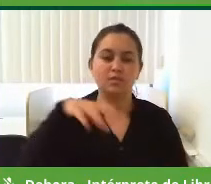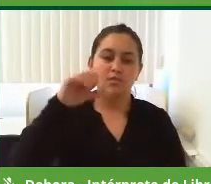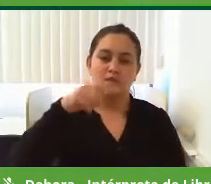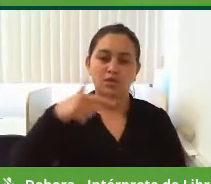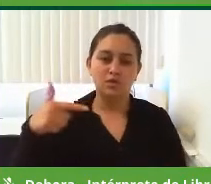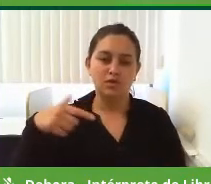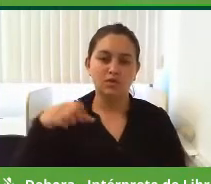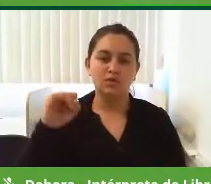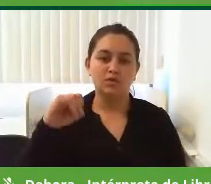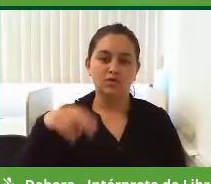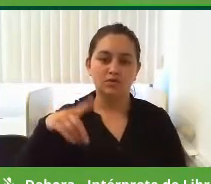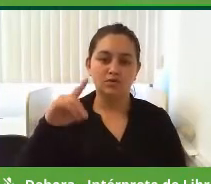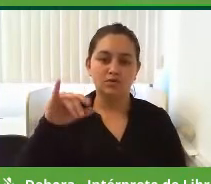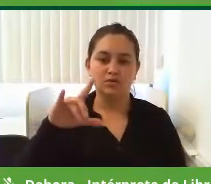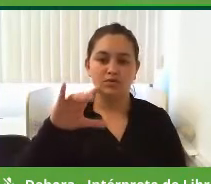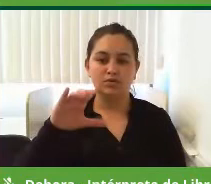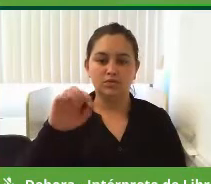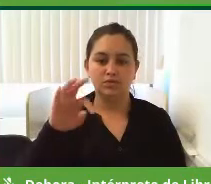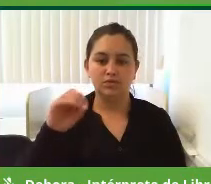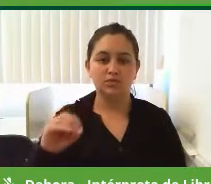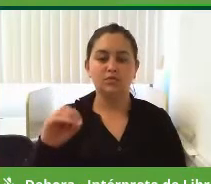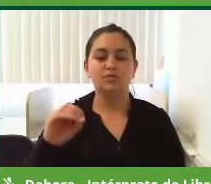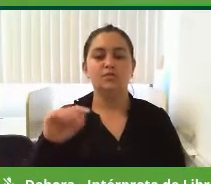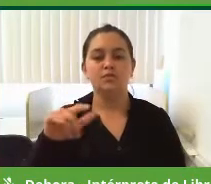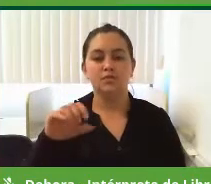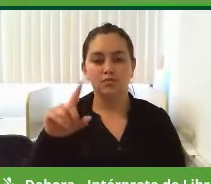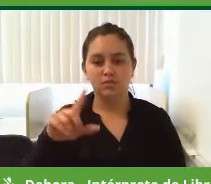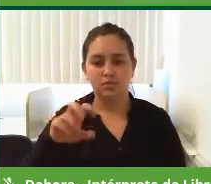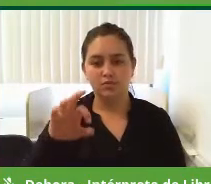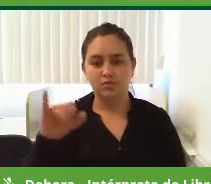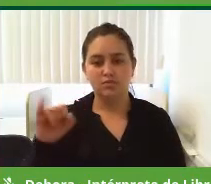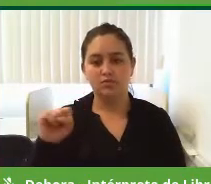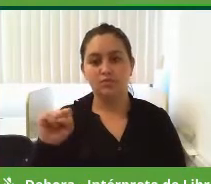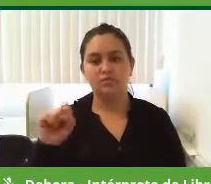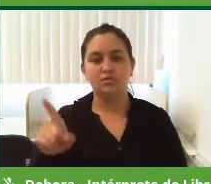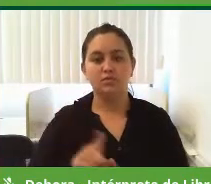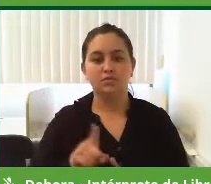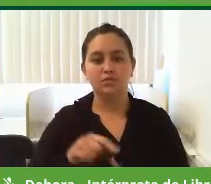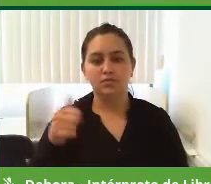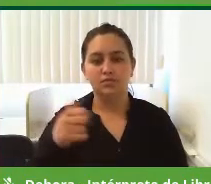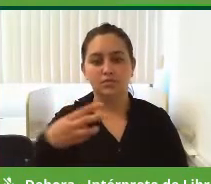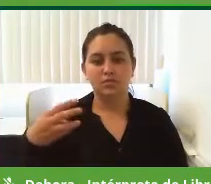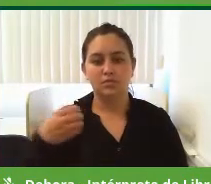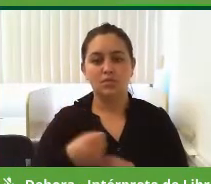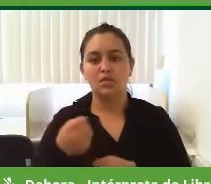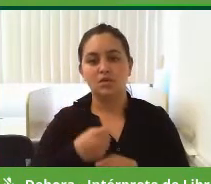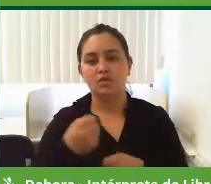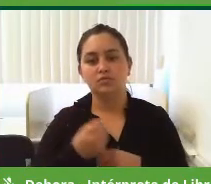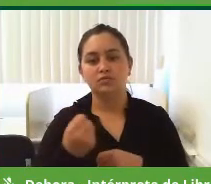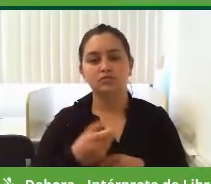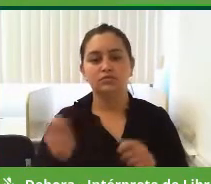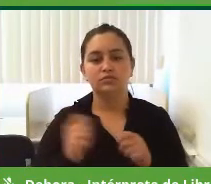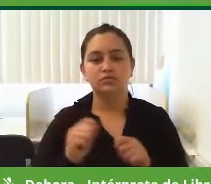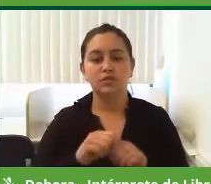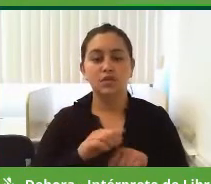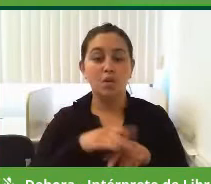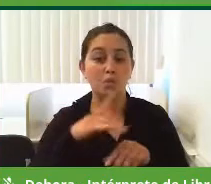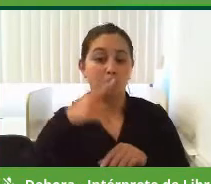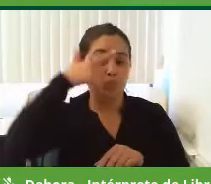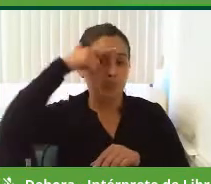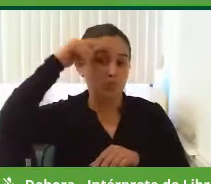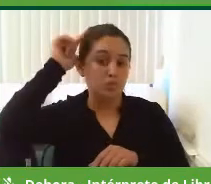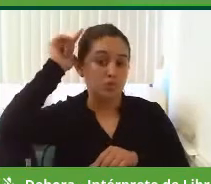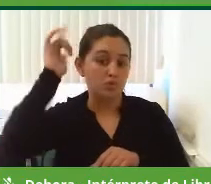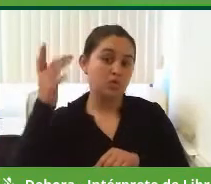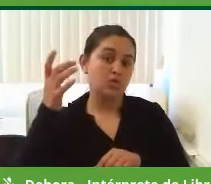Sindicato dos Trabalhadores nas Indústrias Moveleiras, onde ficou por 13 anos, se tornando um dos principais líderes sindicais